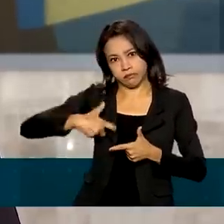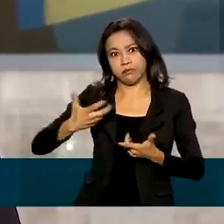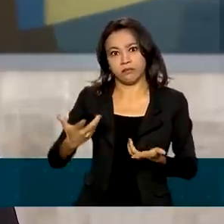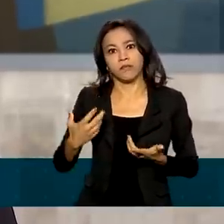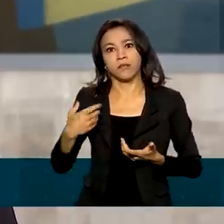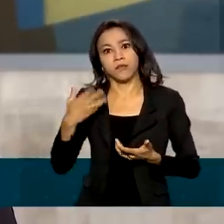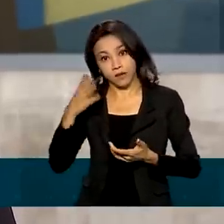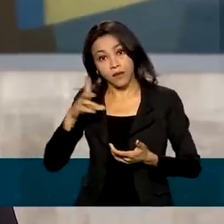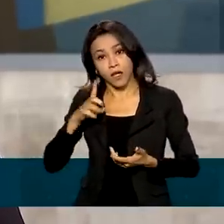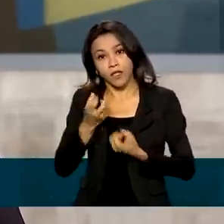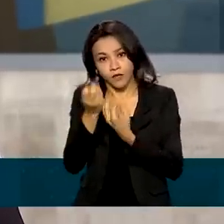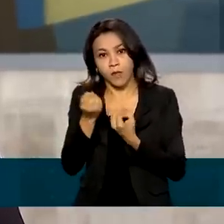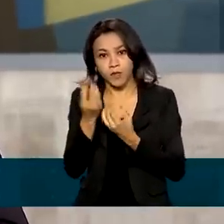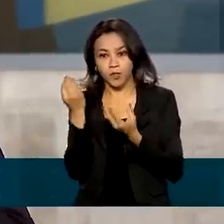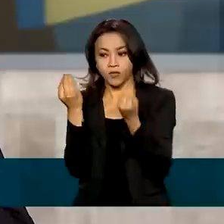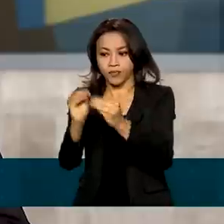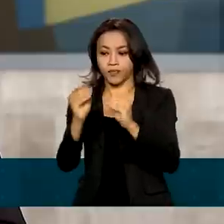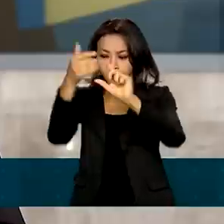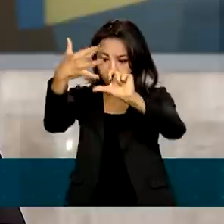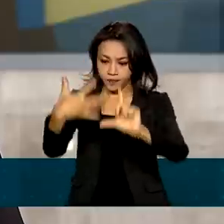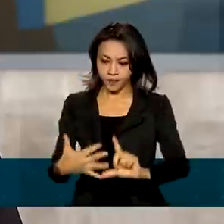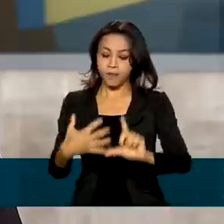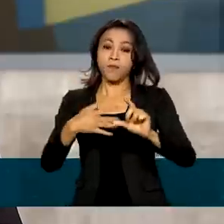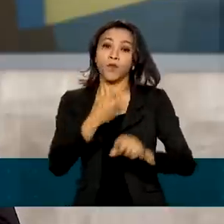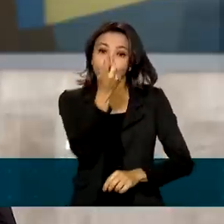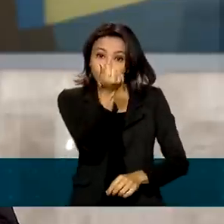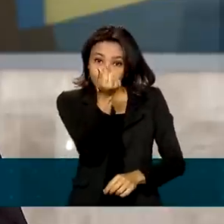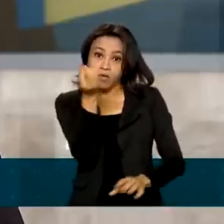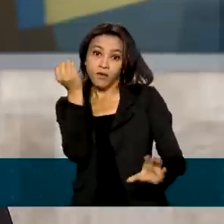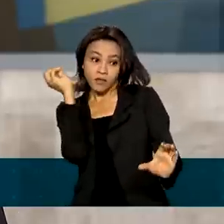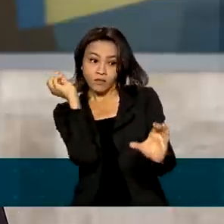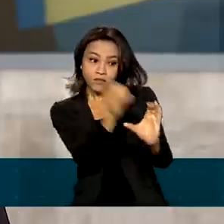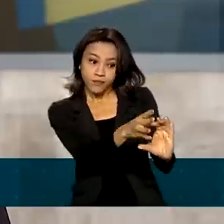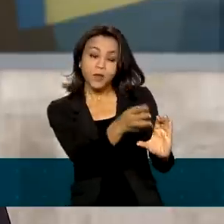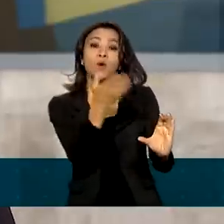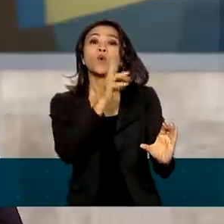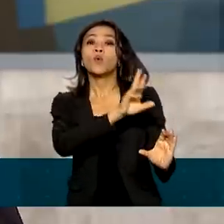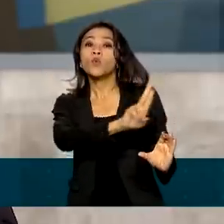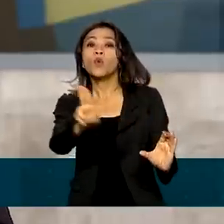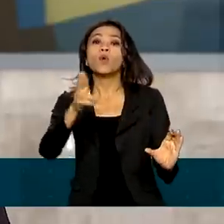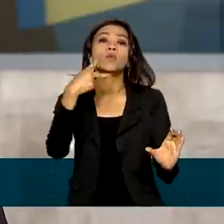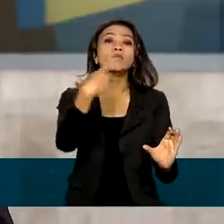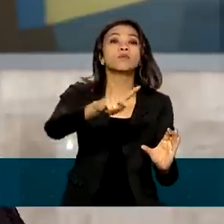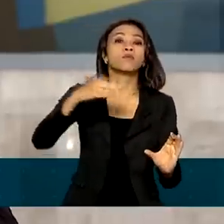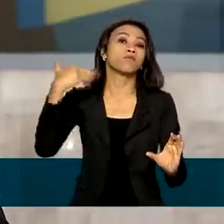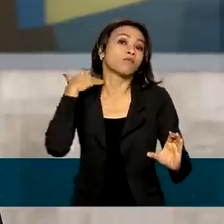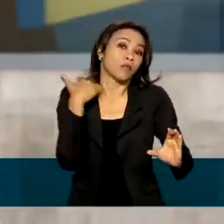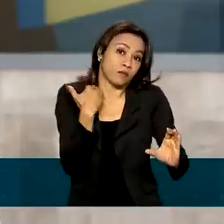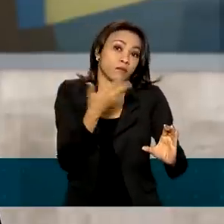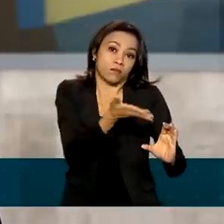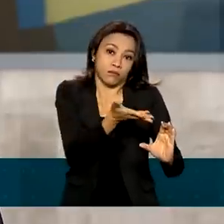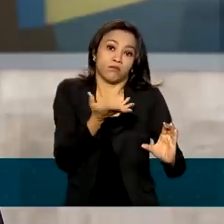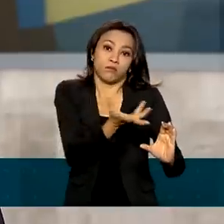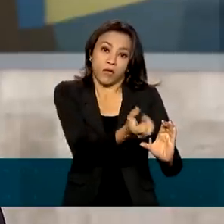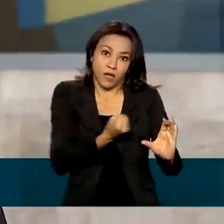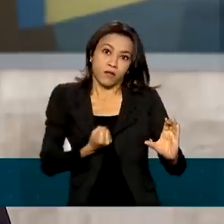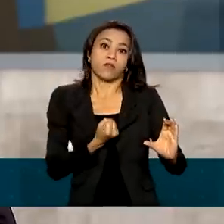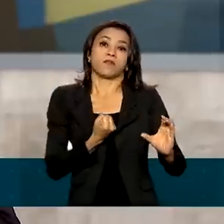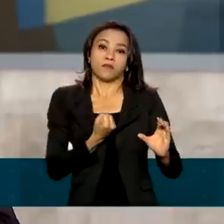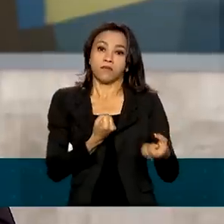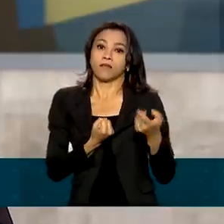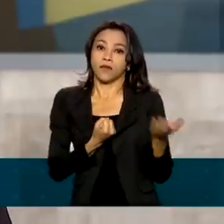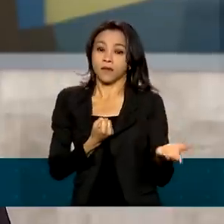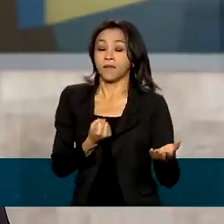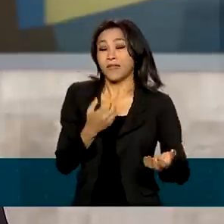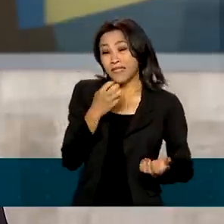restituição, ela vai ser depositada num banco que você indicou. Você indicou lá na declaração de imposto de renda onde quer receber e a restituição vai ser depositada lá.